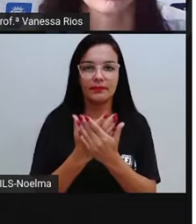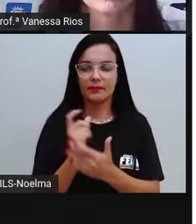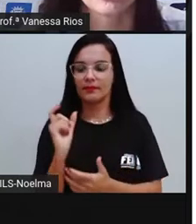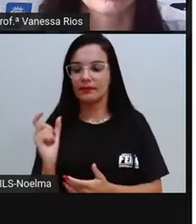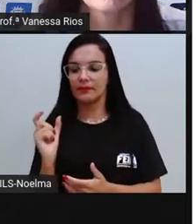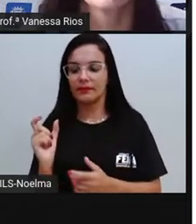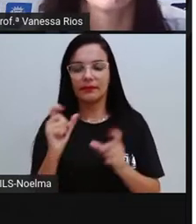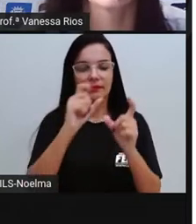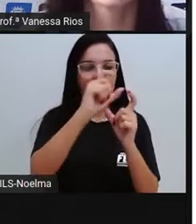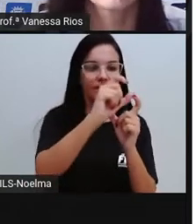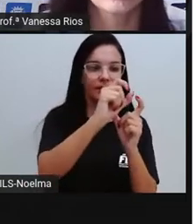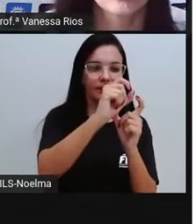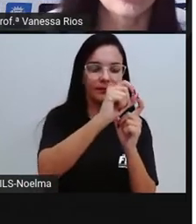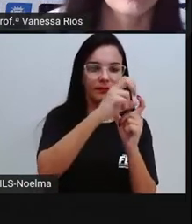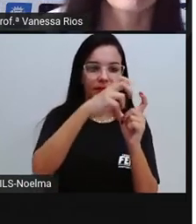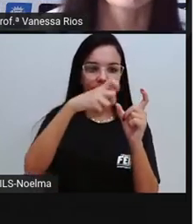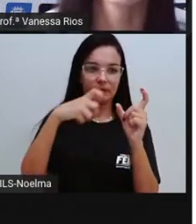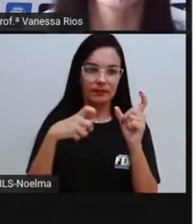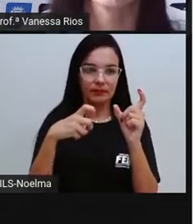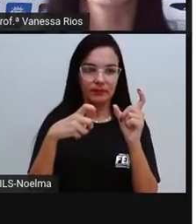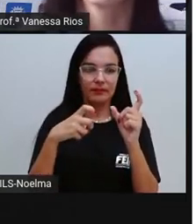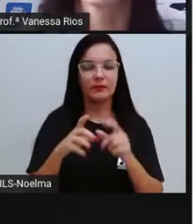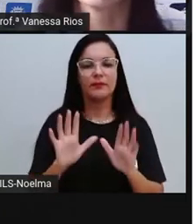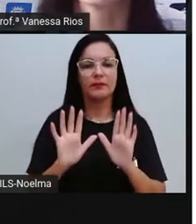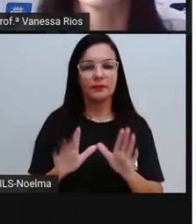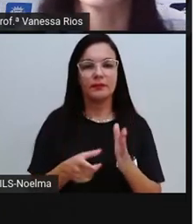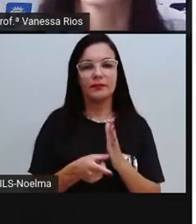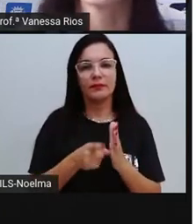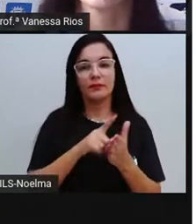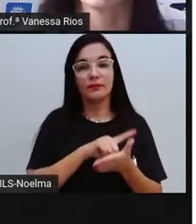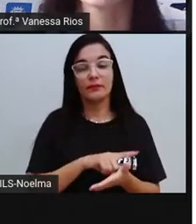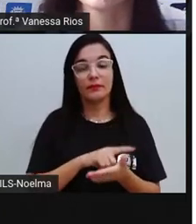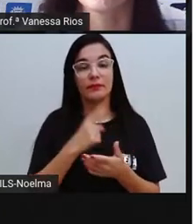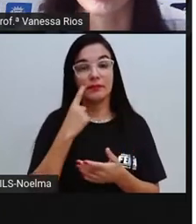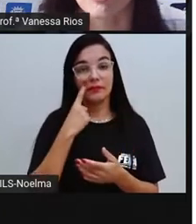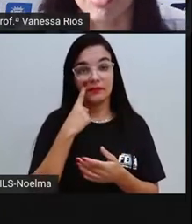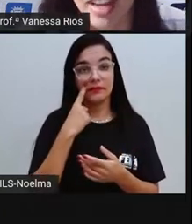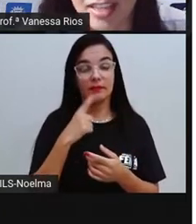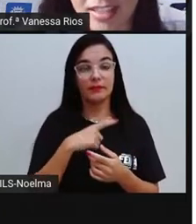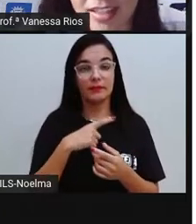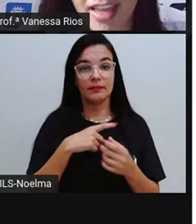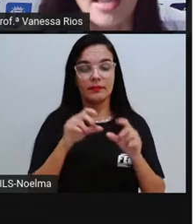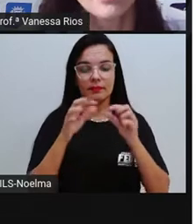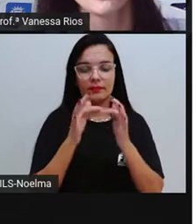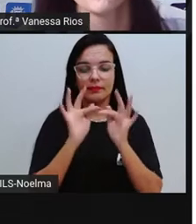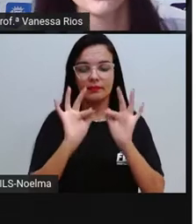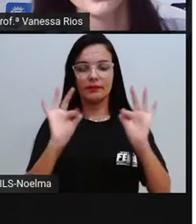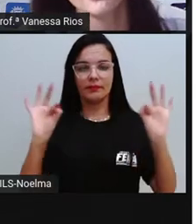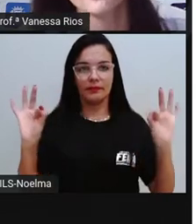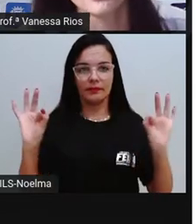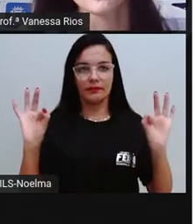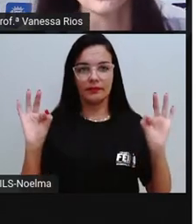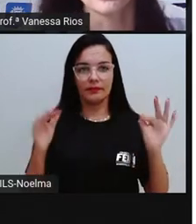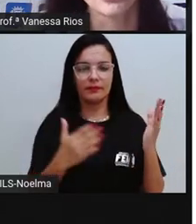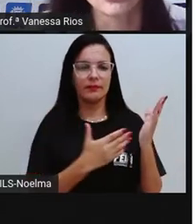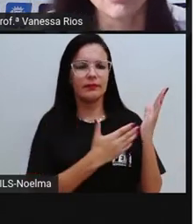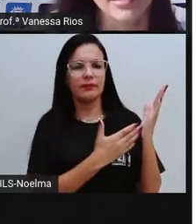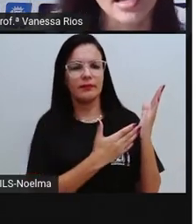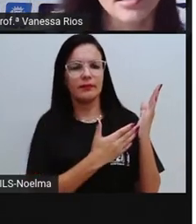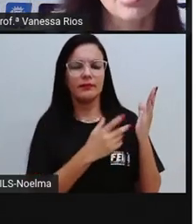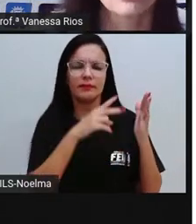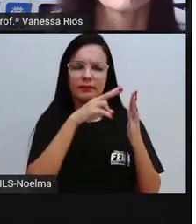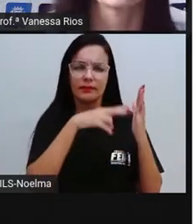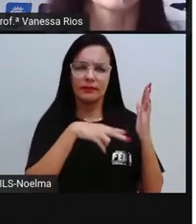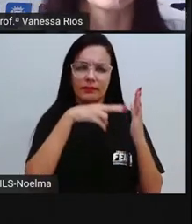oxítonas. Mas antes disso, a Pró gostaria que vocês observassem esta frase, né, e aí tentassem ler